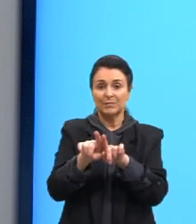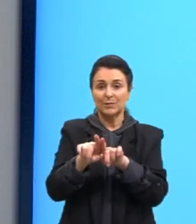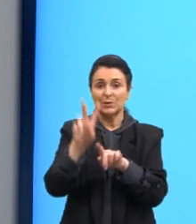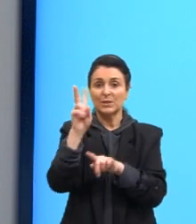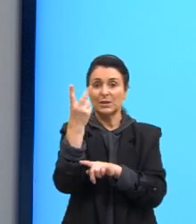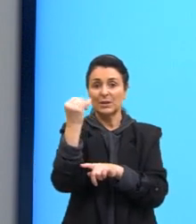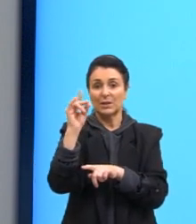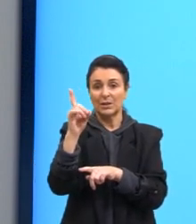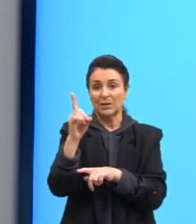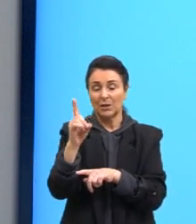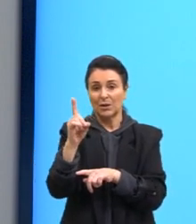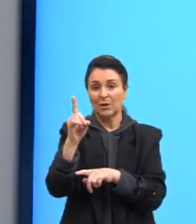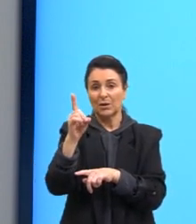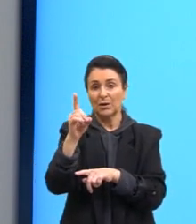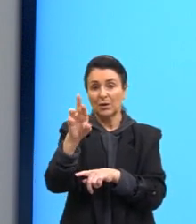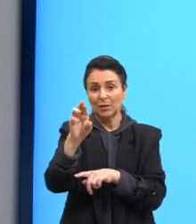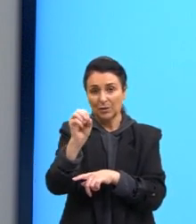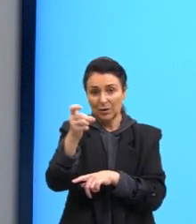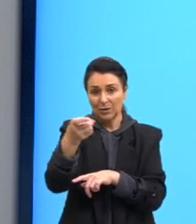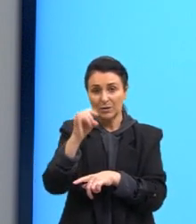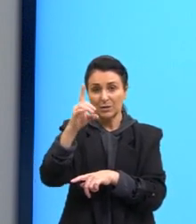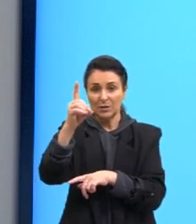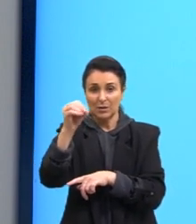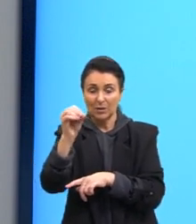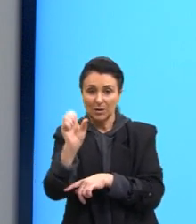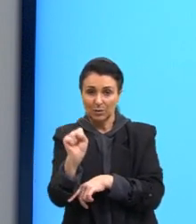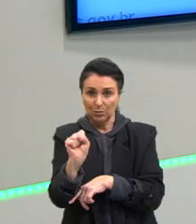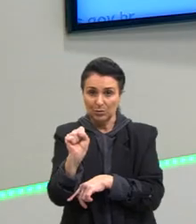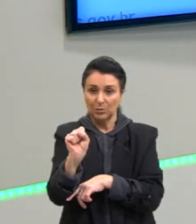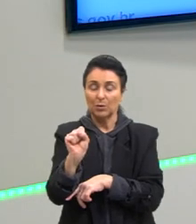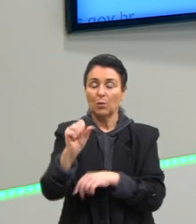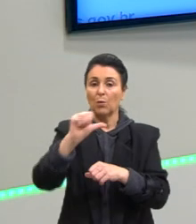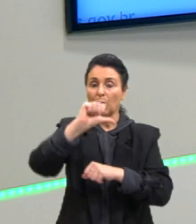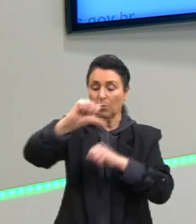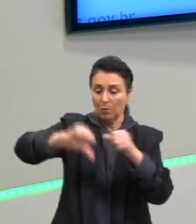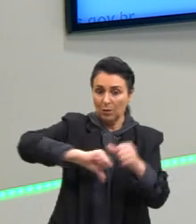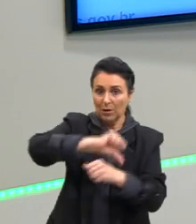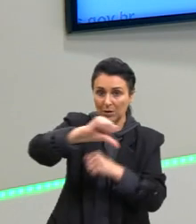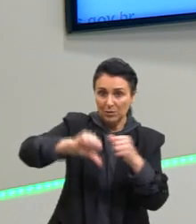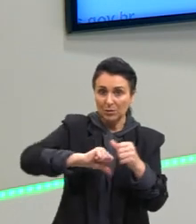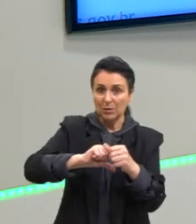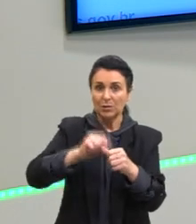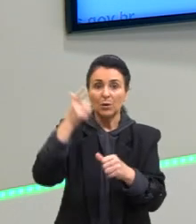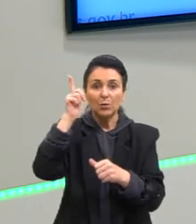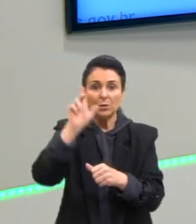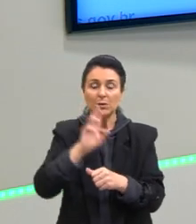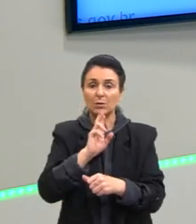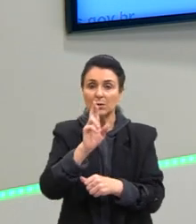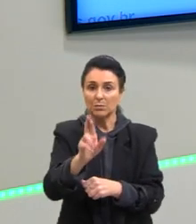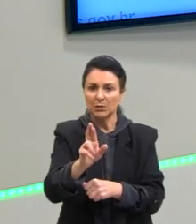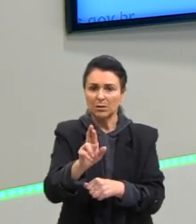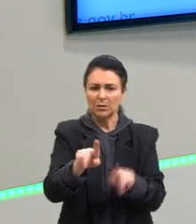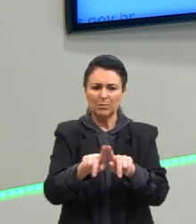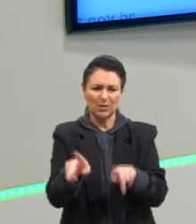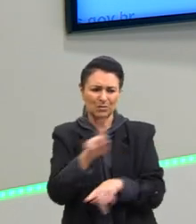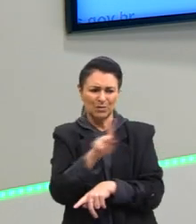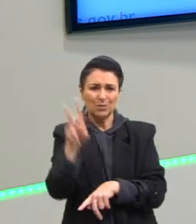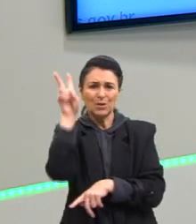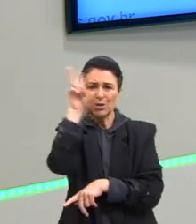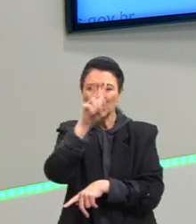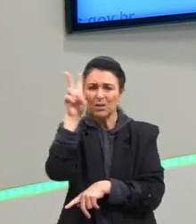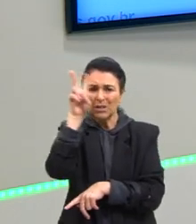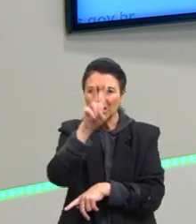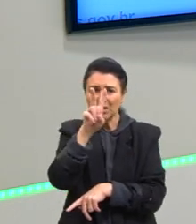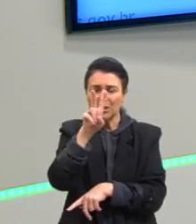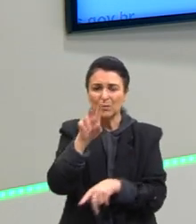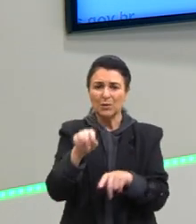dos ácidos através das reações, eu também consigo responder. Ah, mas professor, eu não lembro as reações inorgânicas.